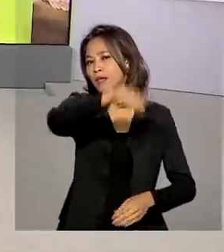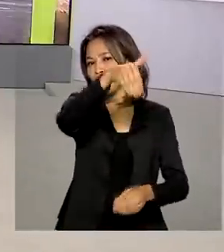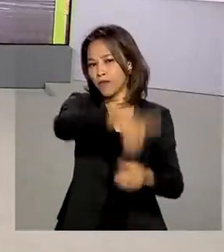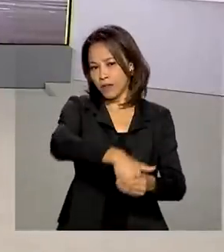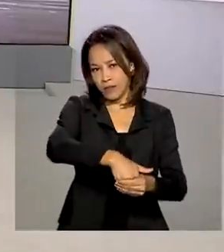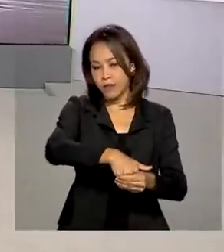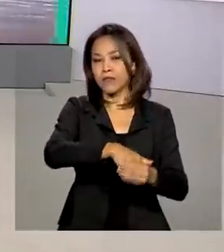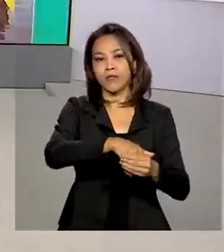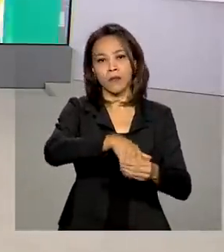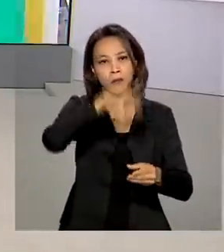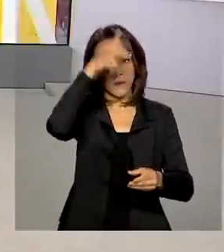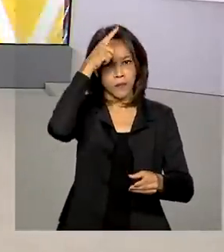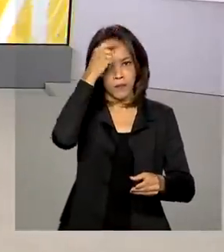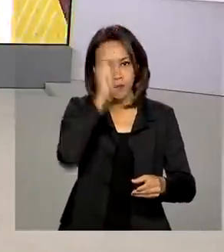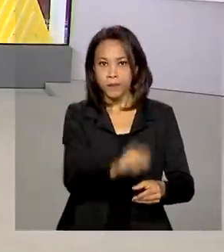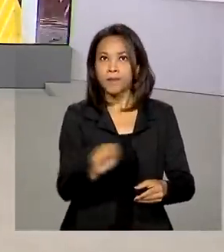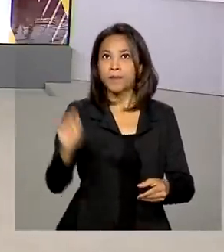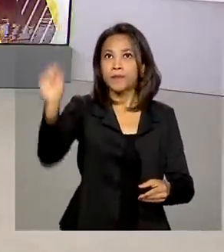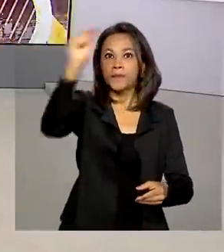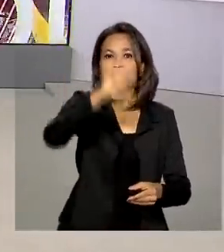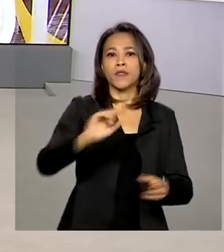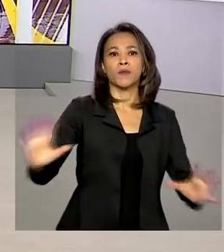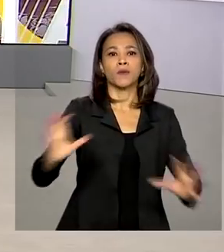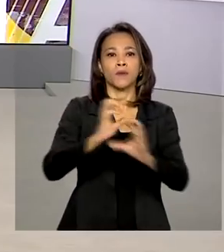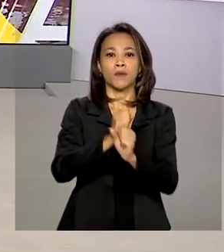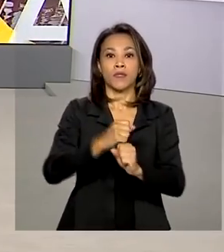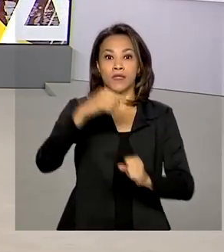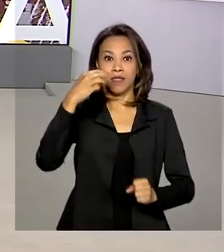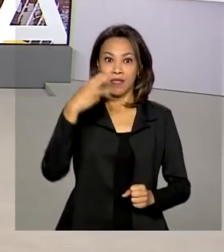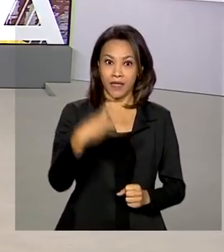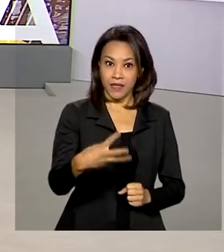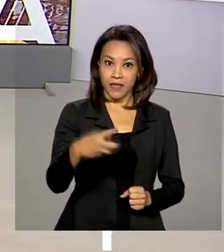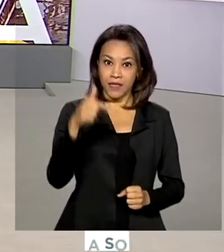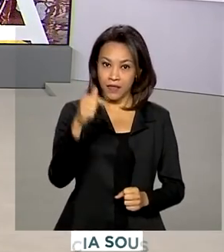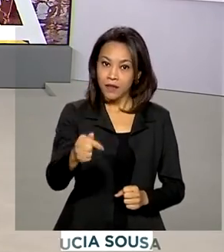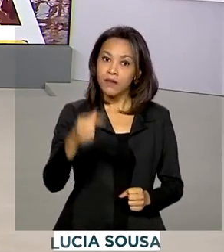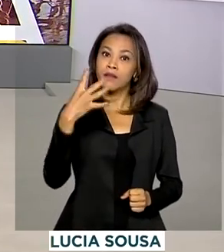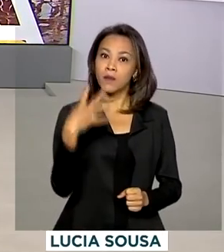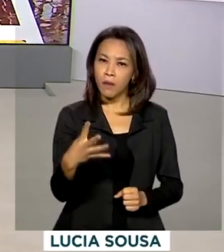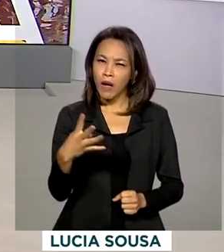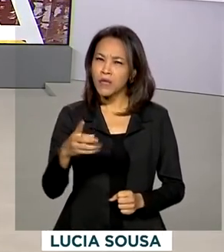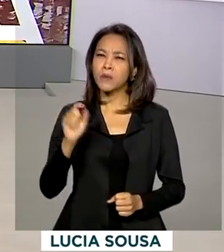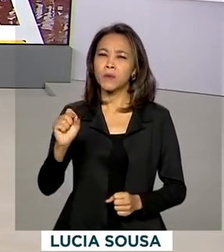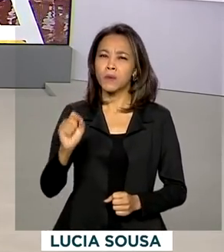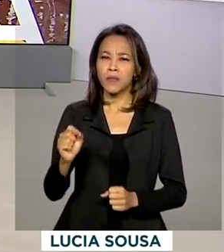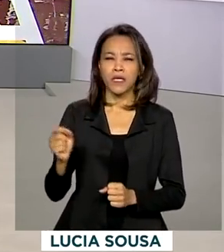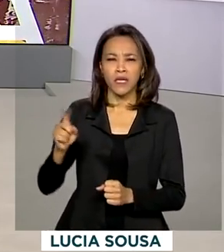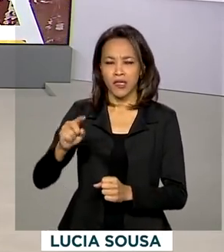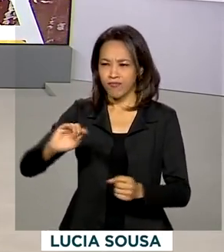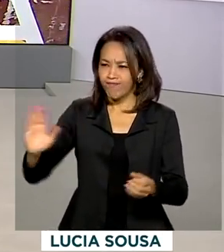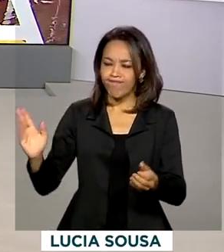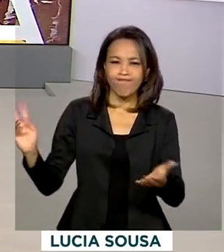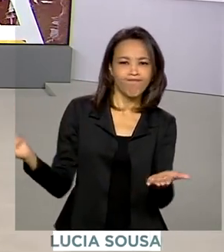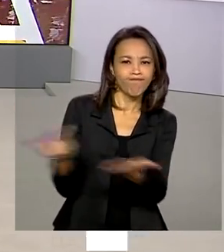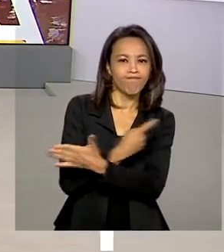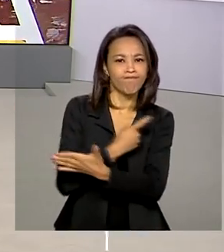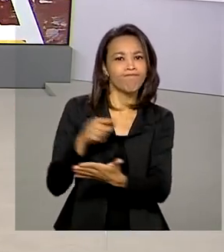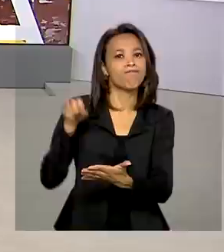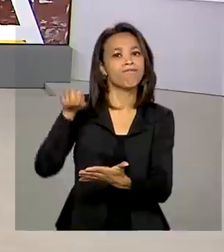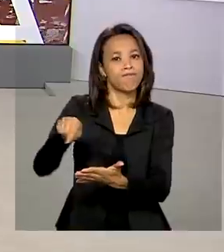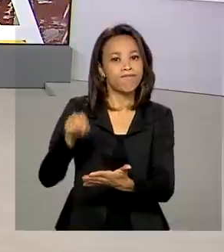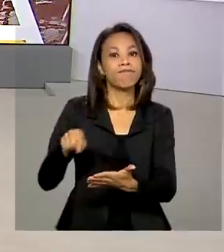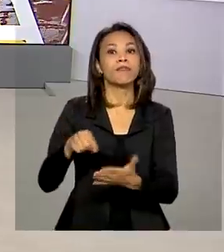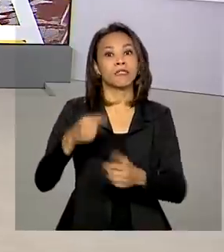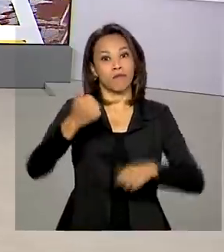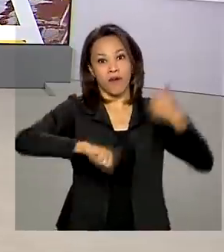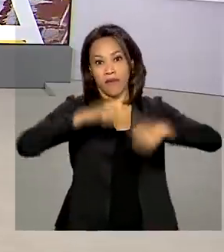municipais foram registradas 374 ocorrências de acordo com o balanço final divulgado pelo Ministério da Justiça